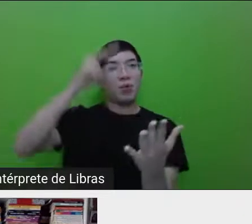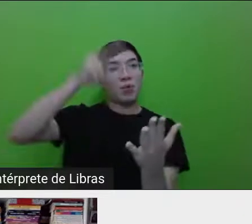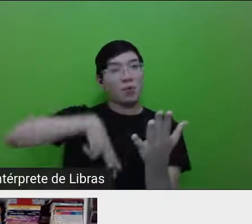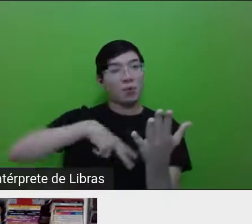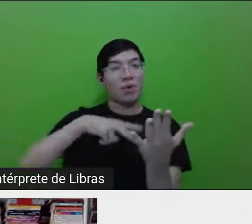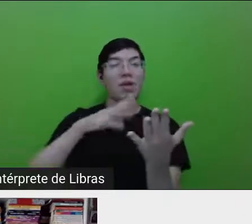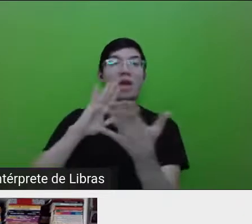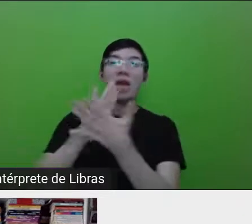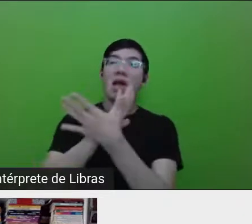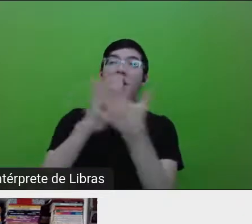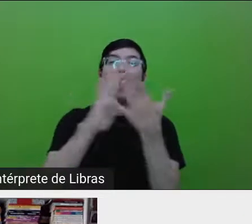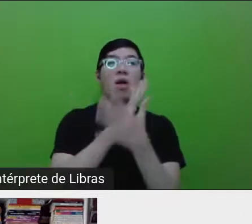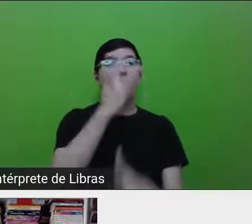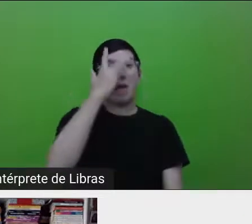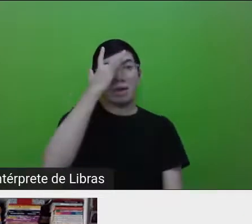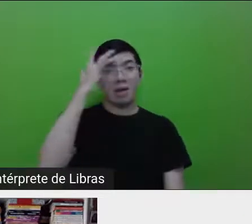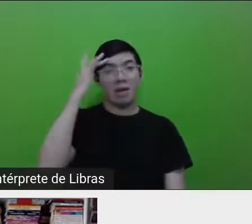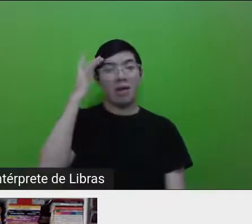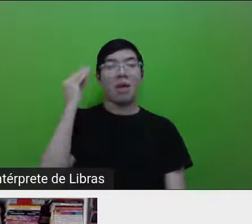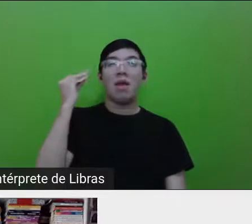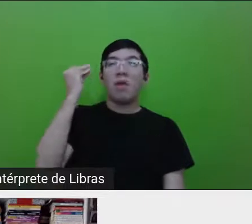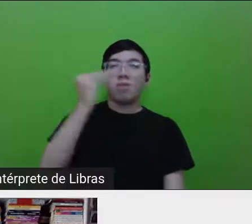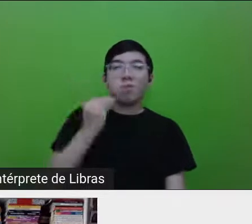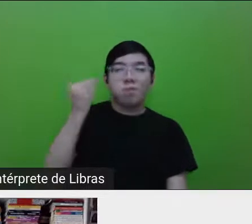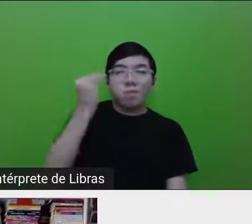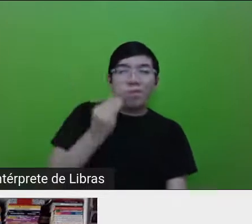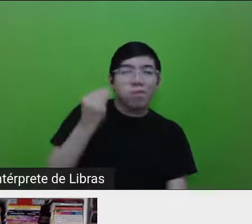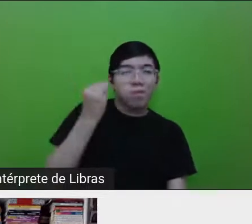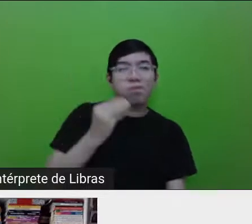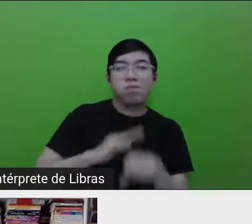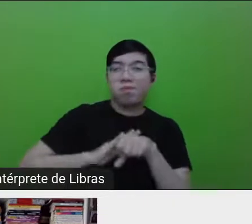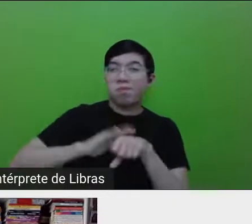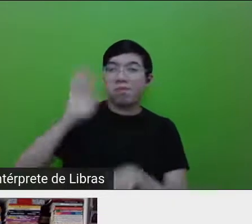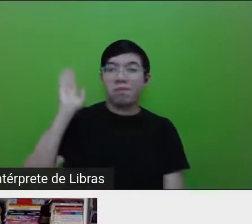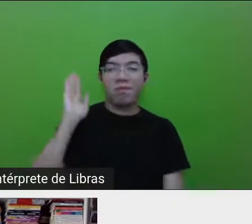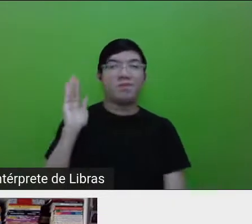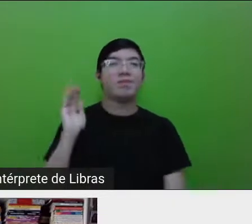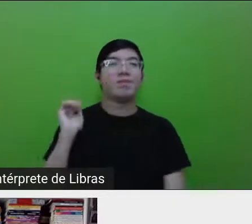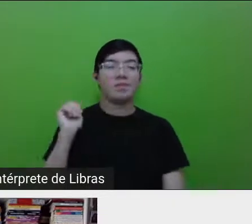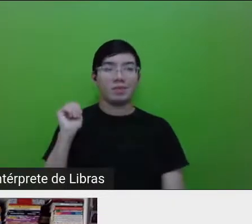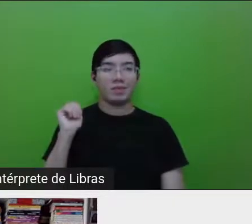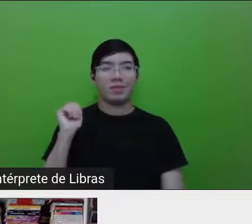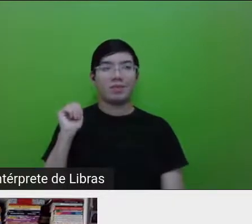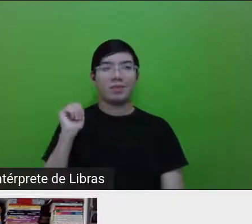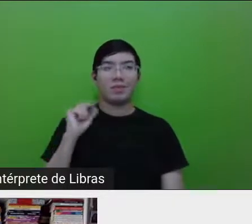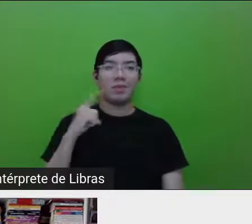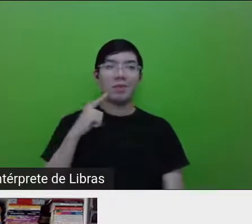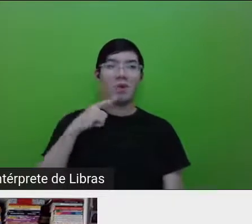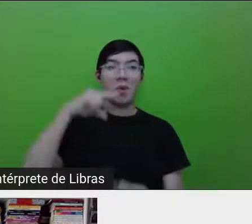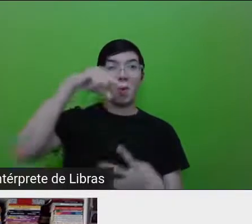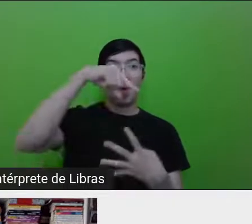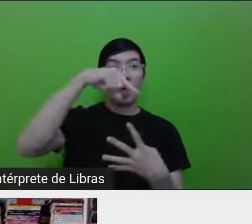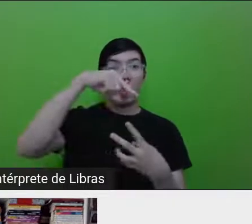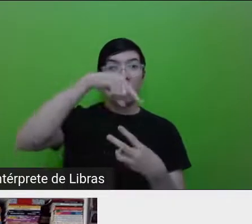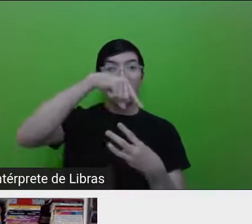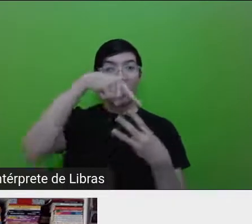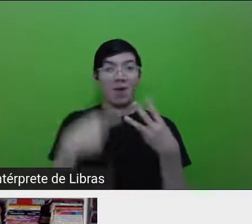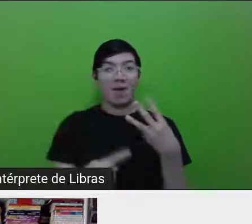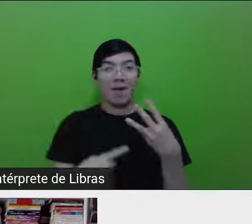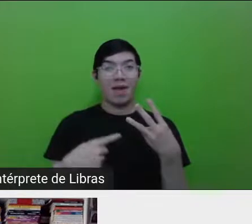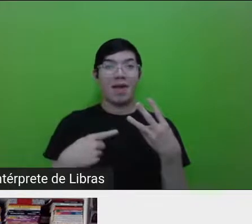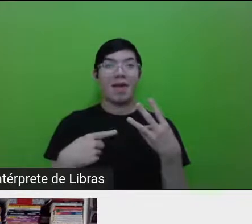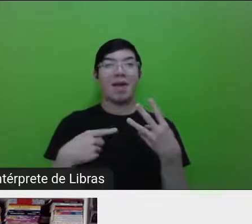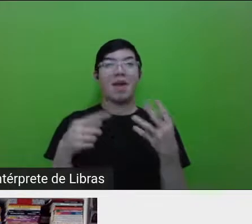pessoas que já viveram um tanto, né? Porque, pelo menos na tetralogia, a história começa da infância à velhice.